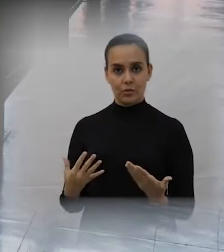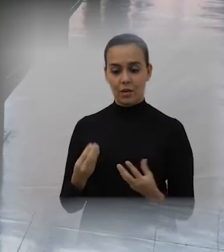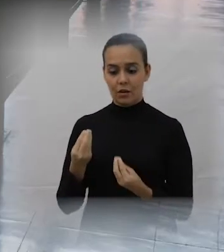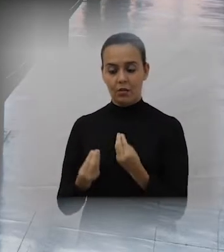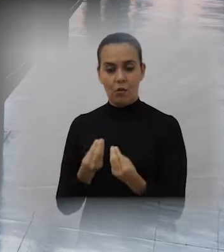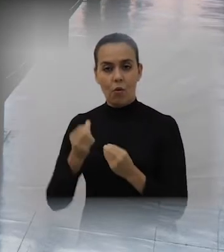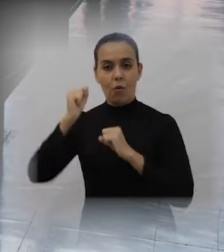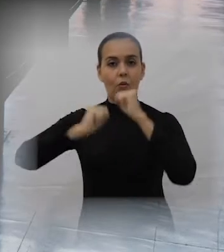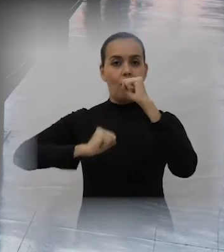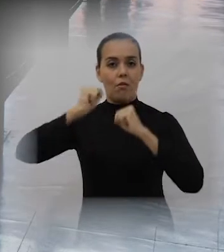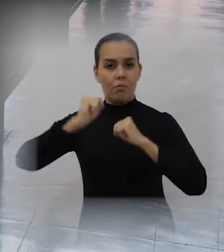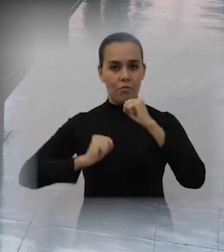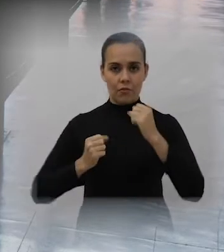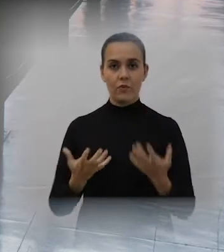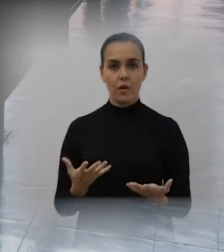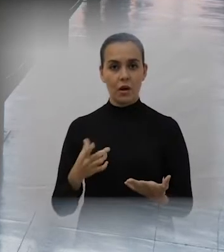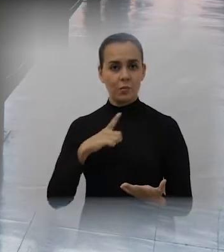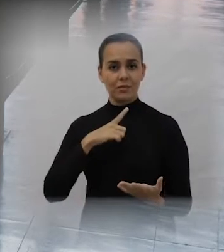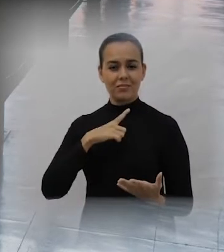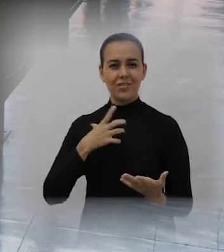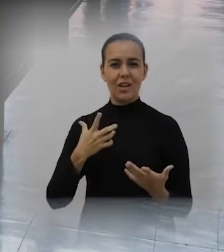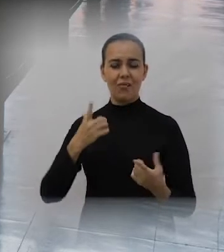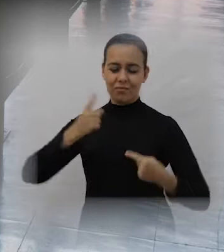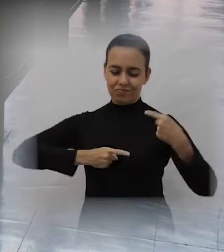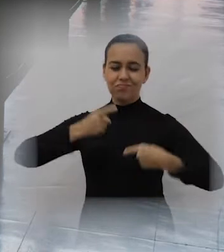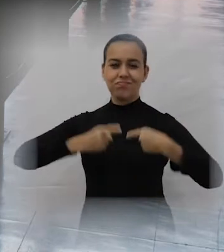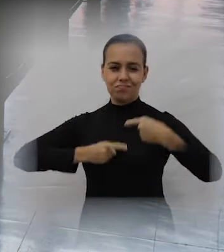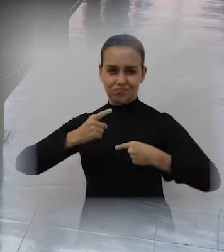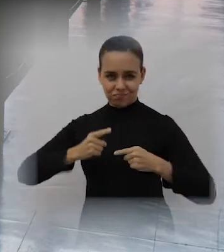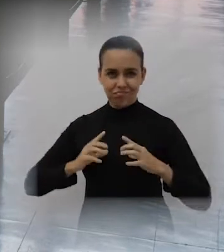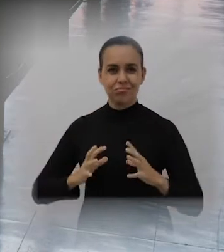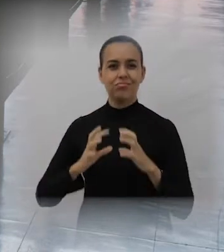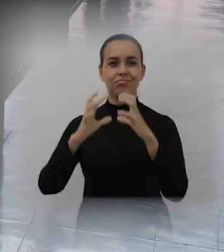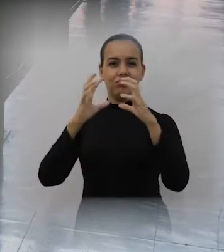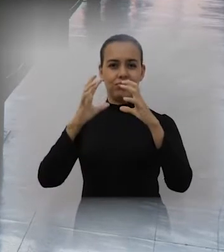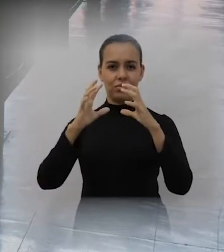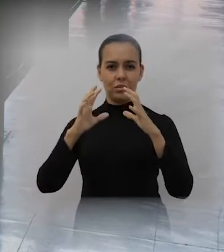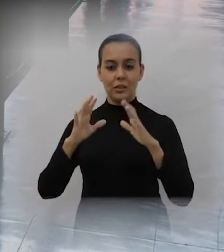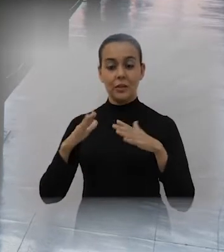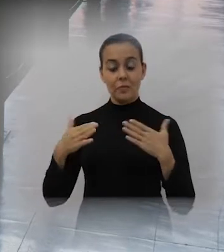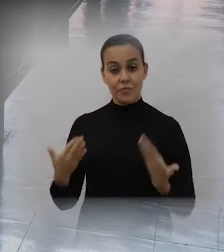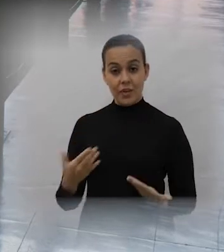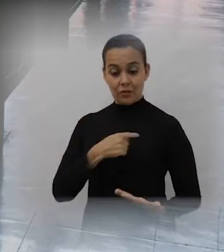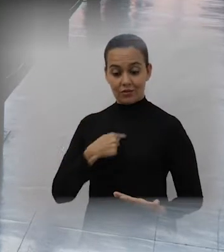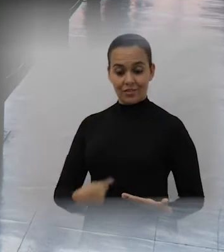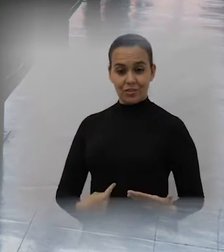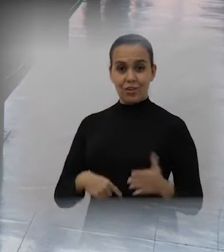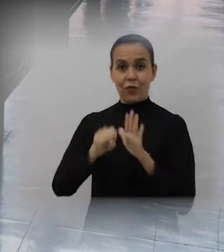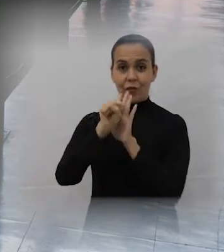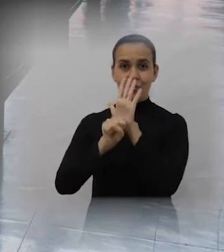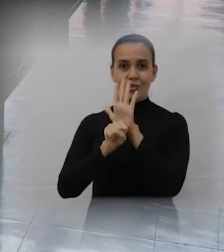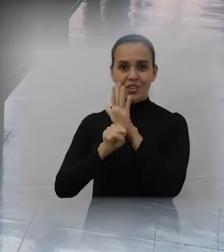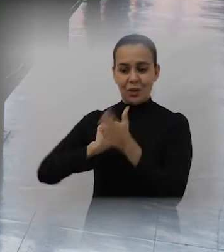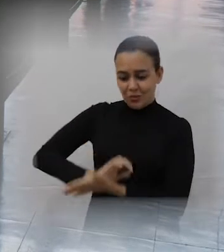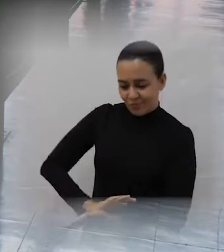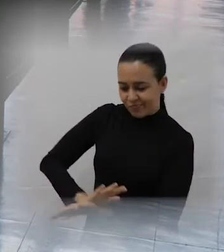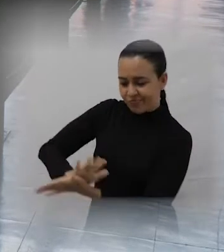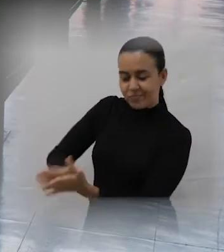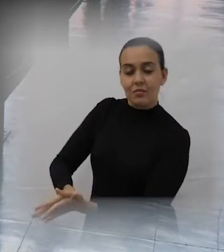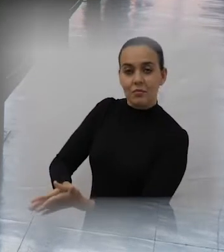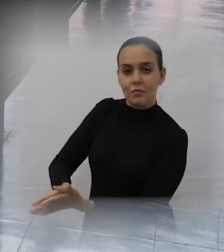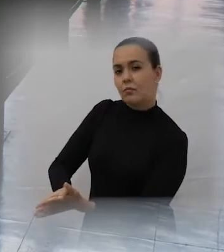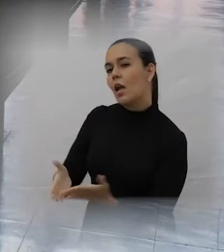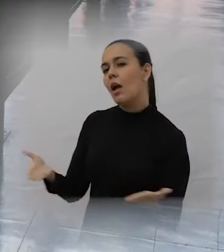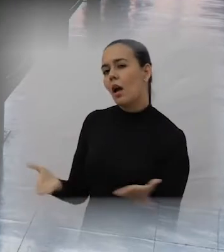Então esse foi o dito século da humilhação. E agora a China se vê, portanto, resgatando uma pujança